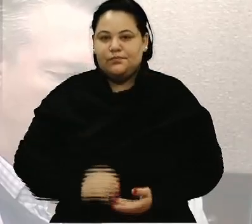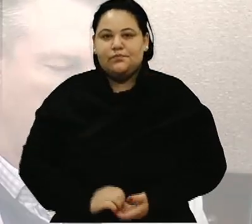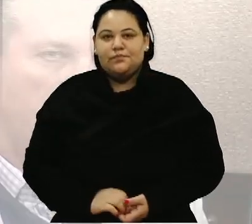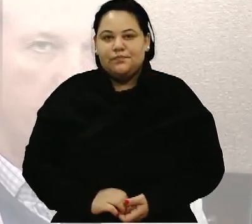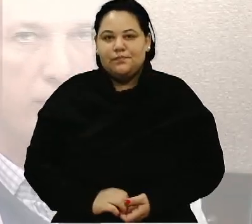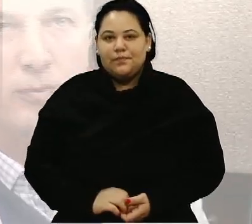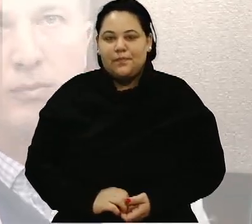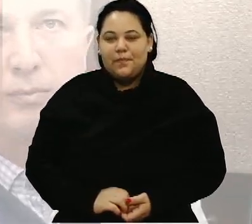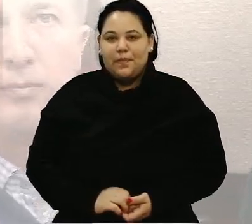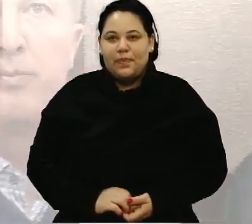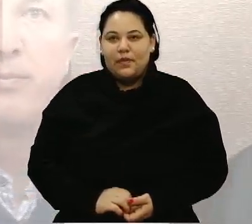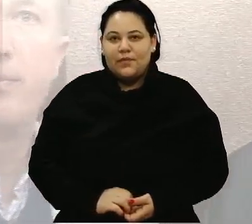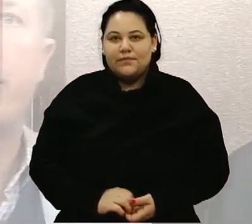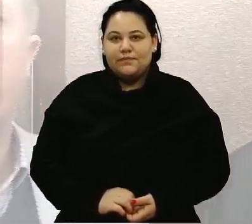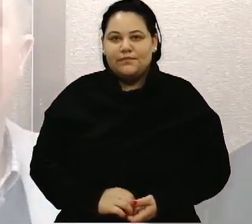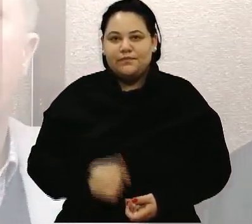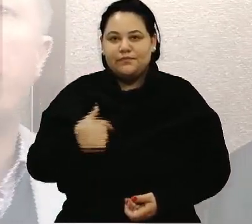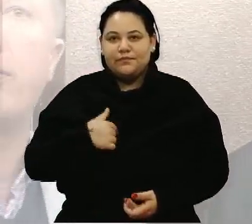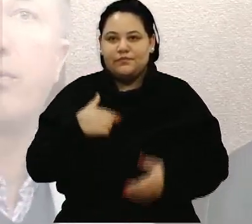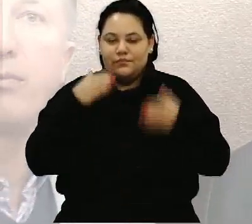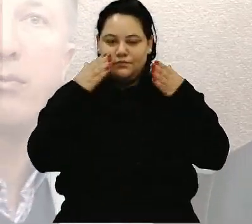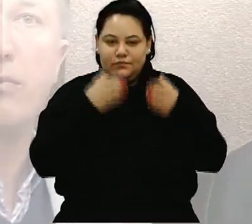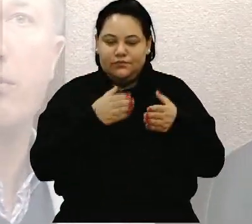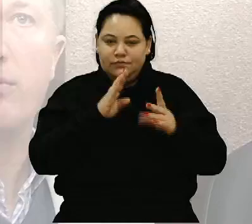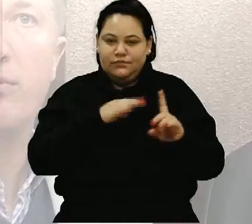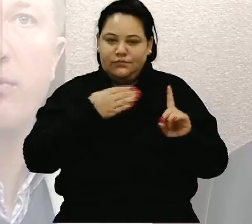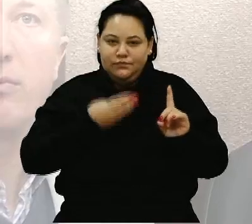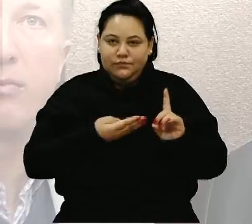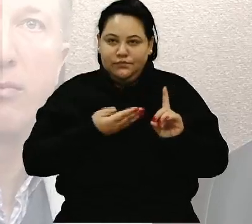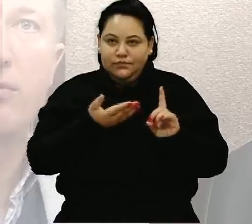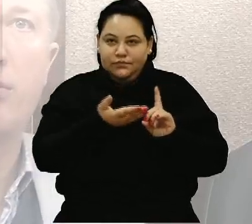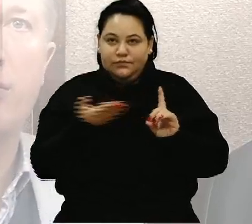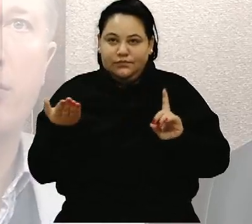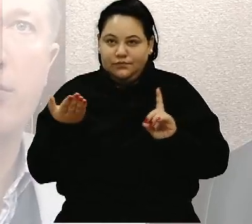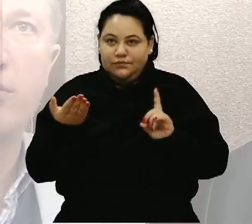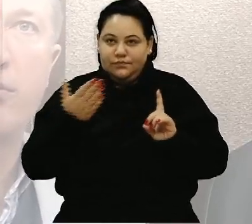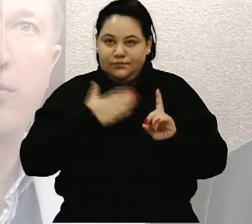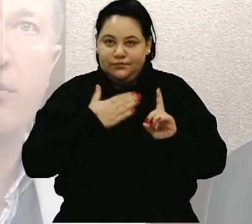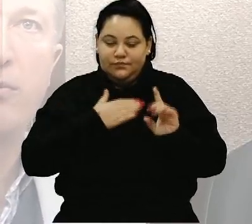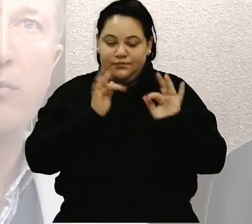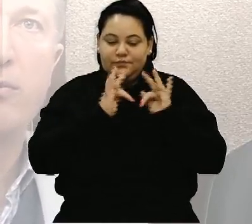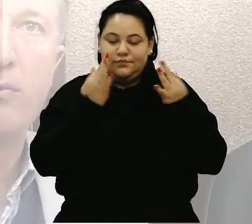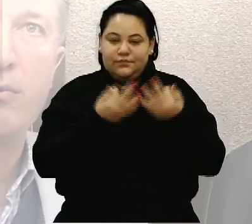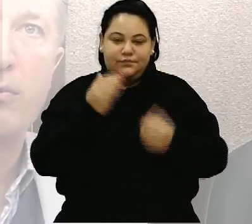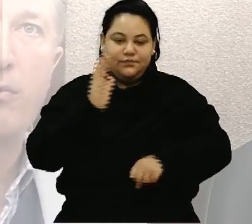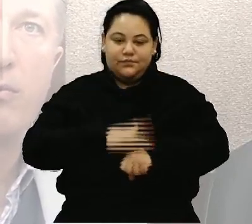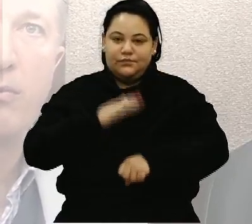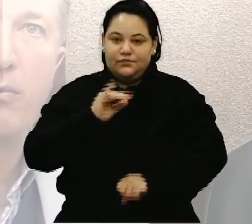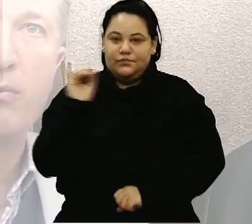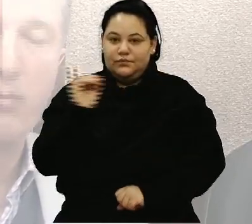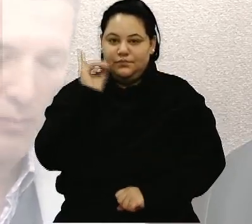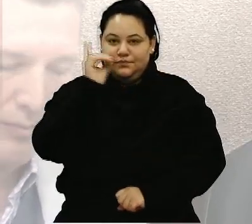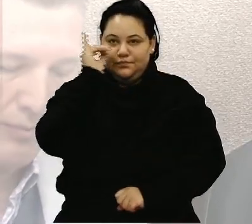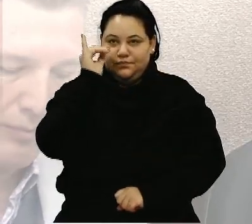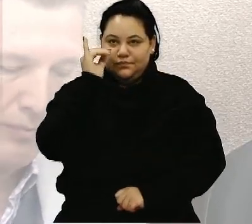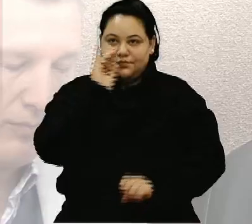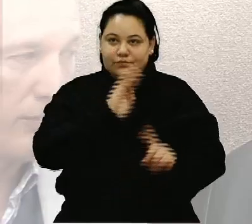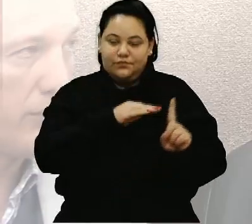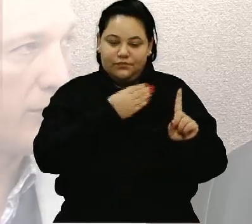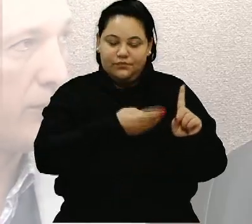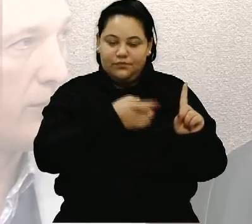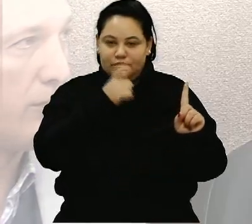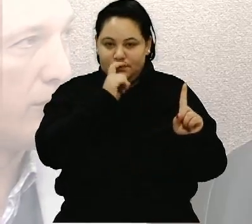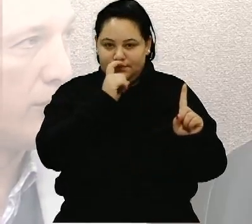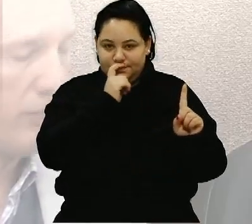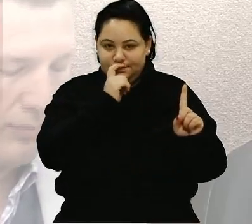Eu vou me ater à homenagem a vocês, que para mim a família é sagrada. E uma homenagem a um pai é algo